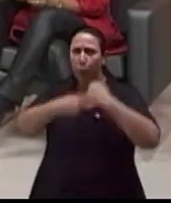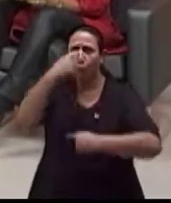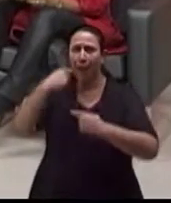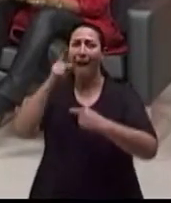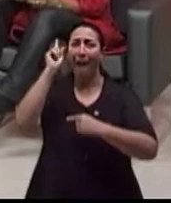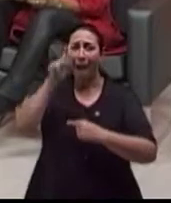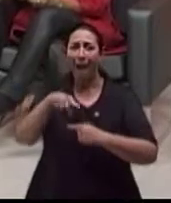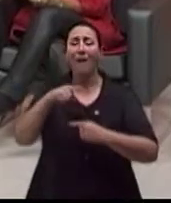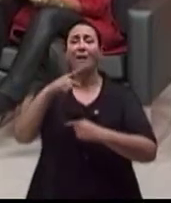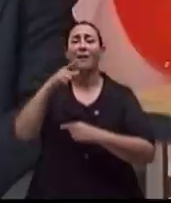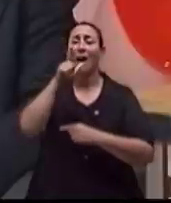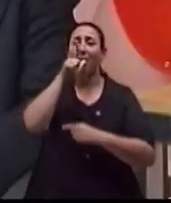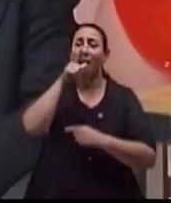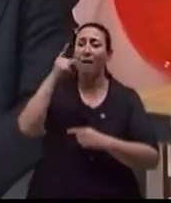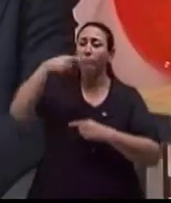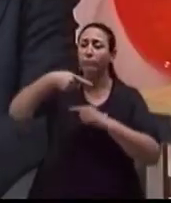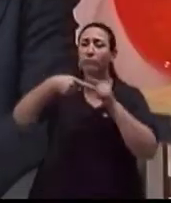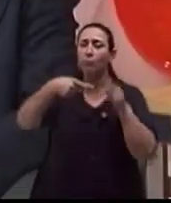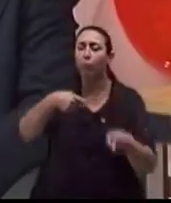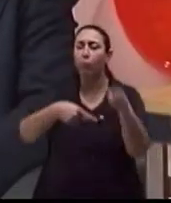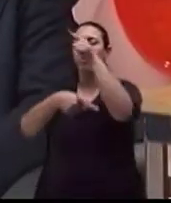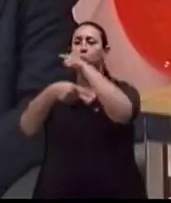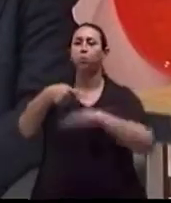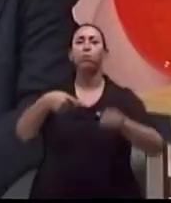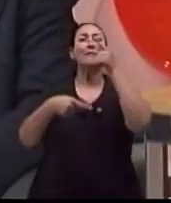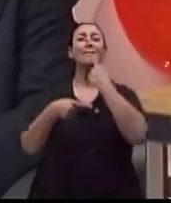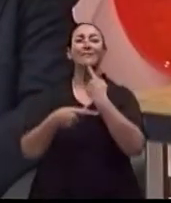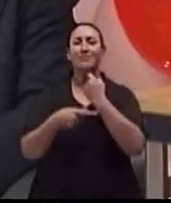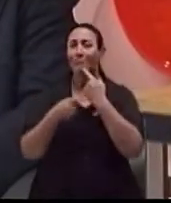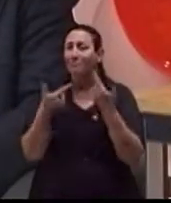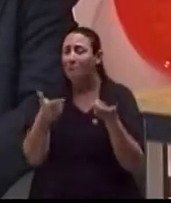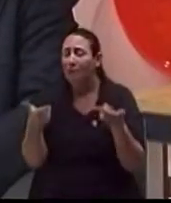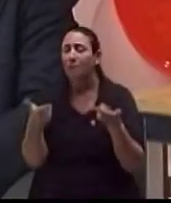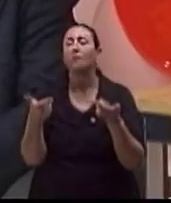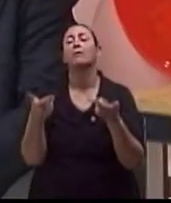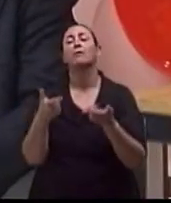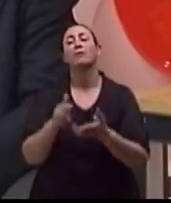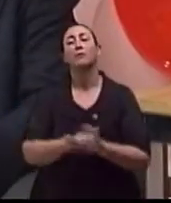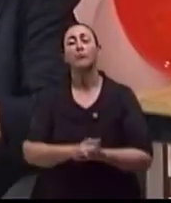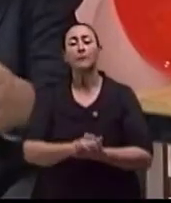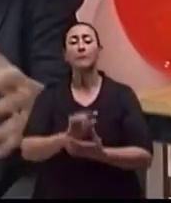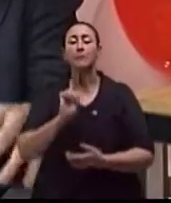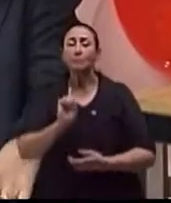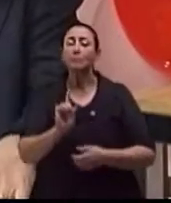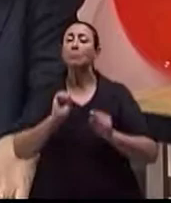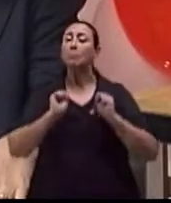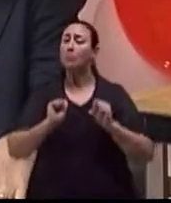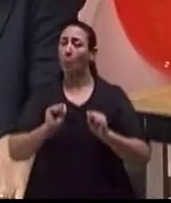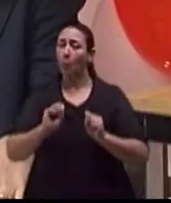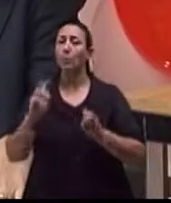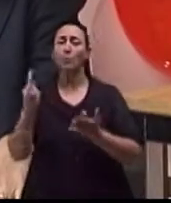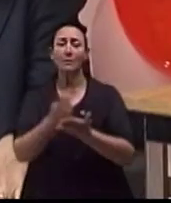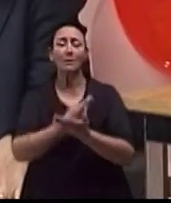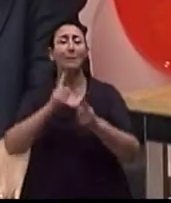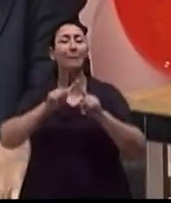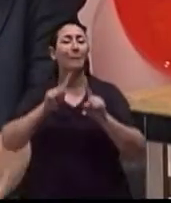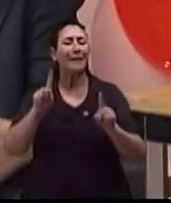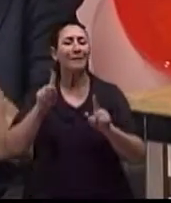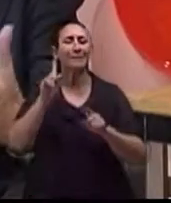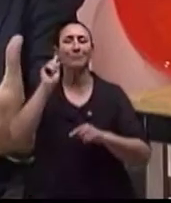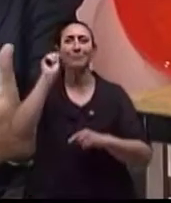uma delas é a falta de irrigação sanguínea. ok. Mas, na verdade, o mecanismo da ereção, ele é muito